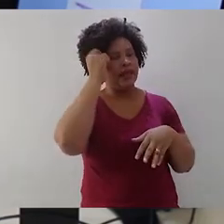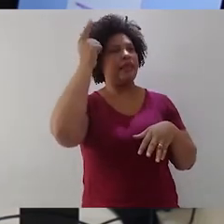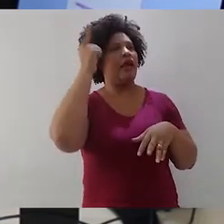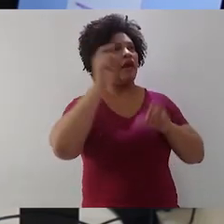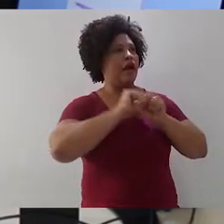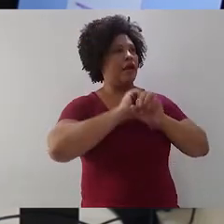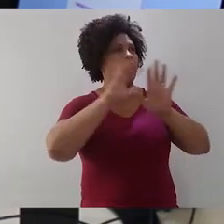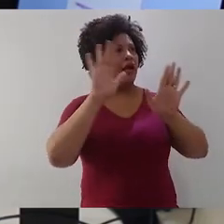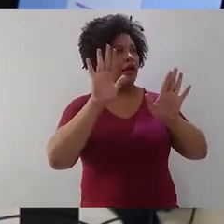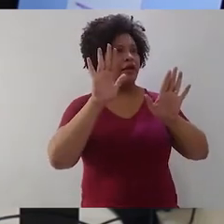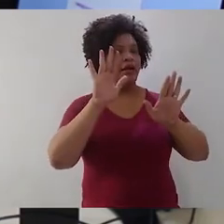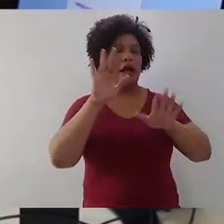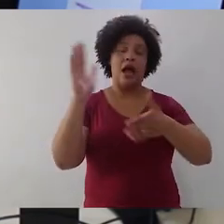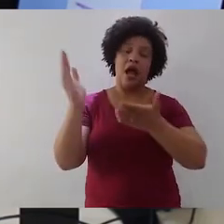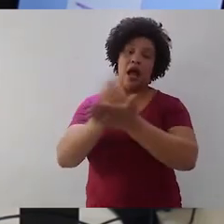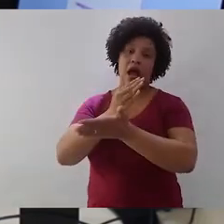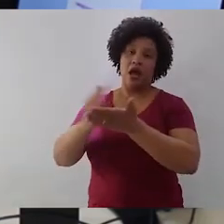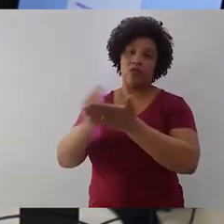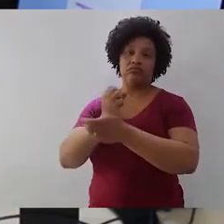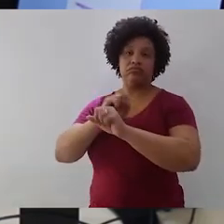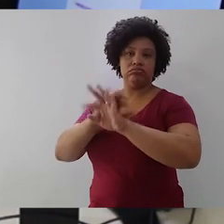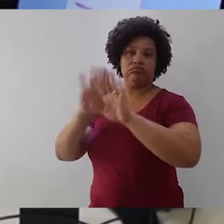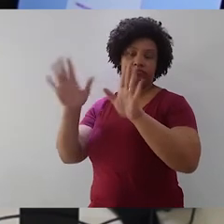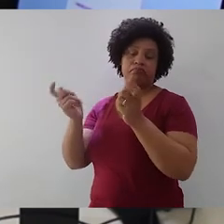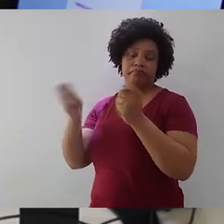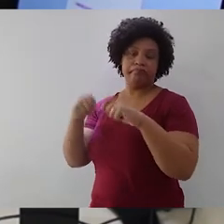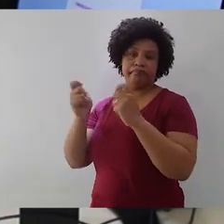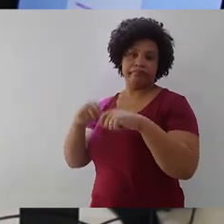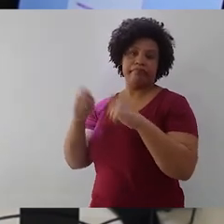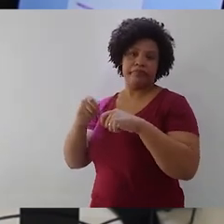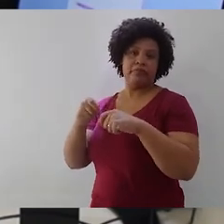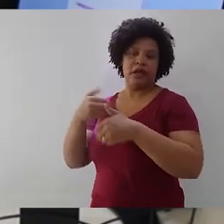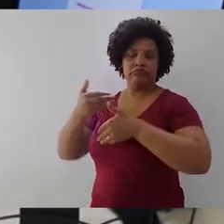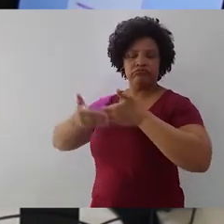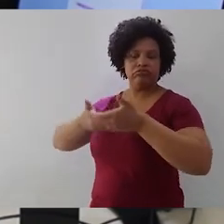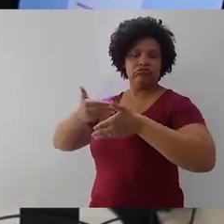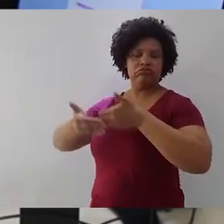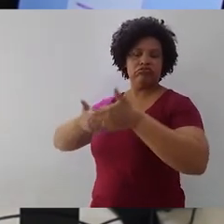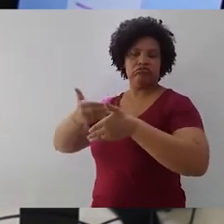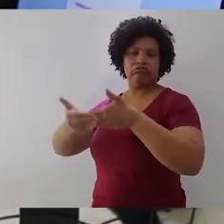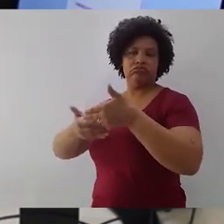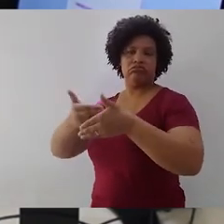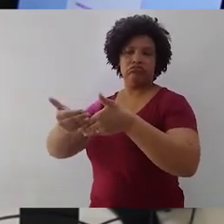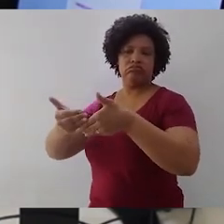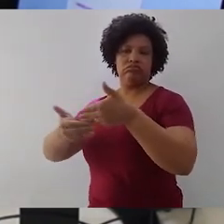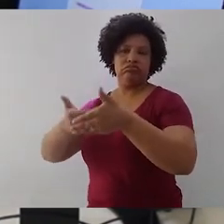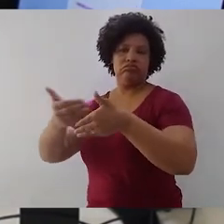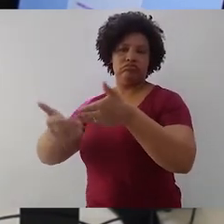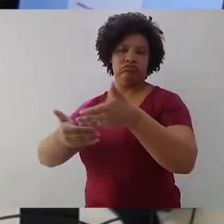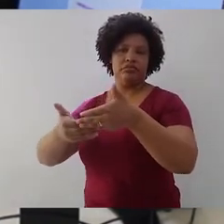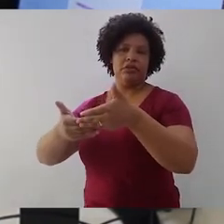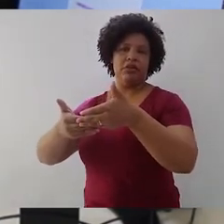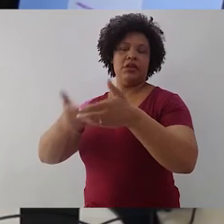característica que um bom escritor, assim como orador, deve saber regular, como se ele tivesse à sua disposição um equalizador.